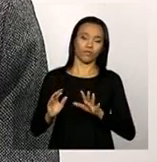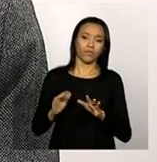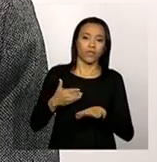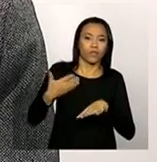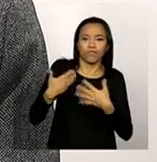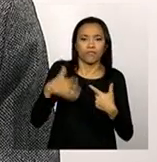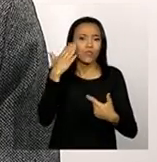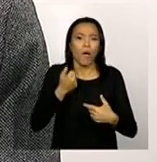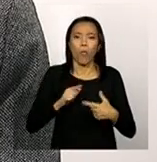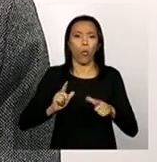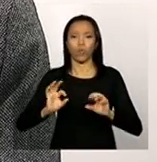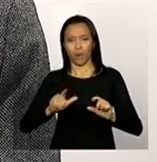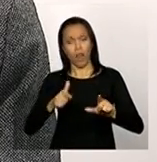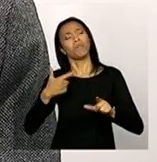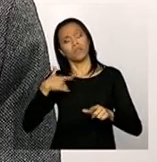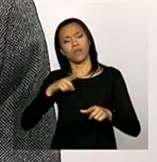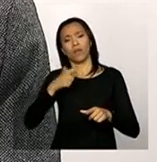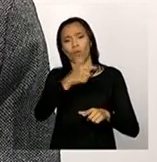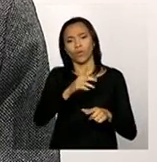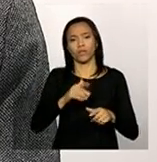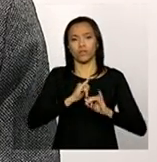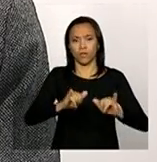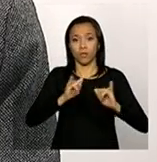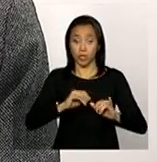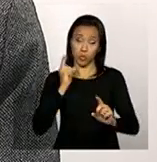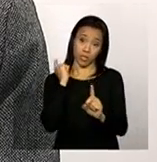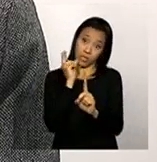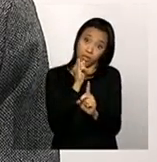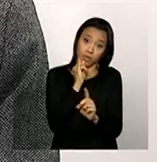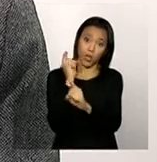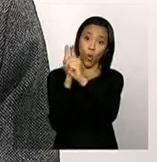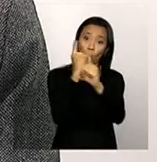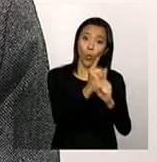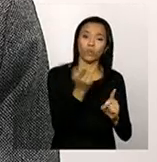apresentações que foram feitas nos encontros anteriores.